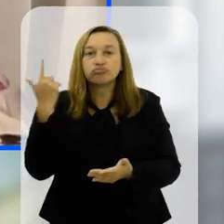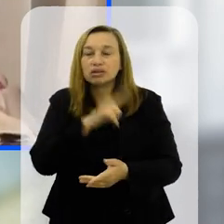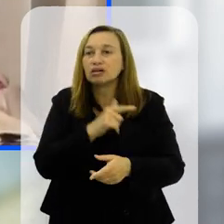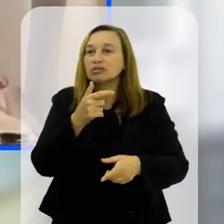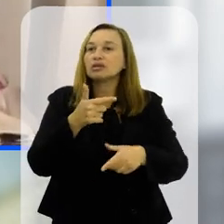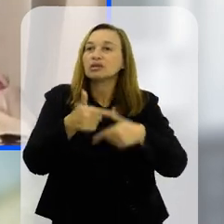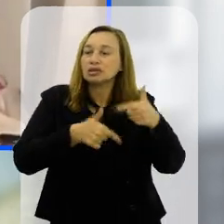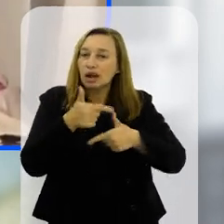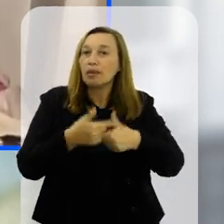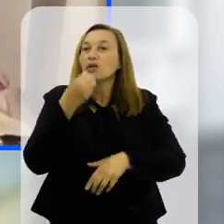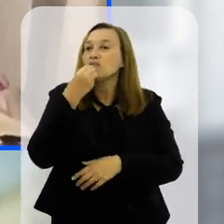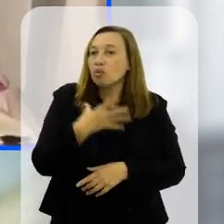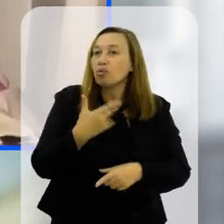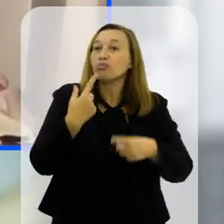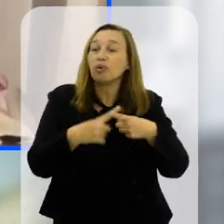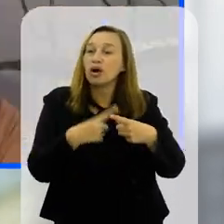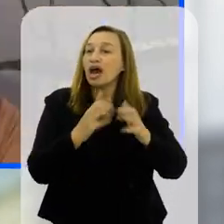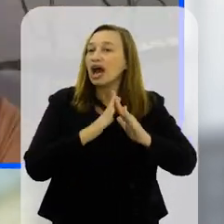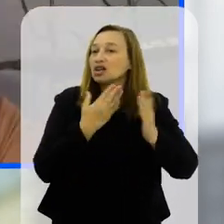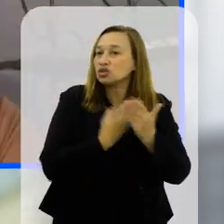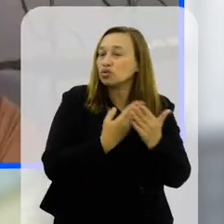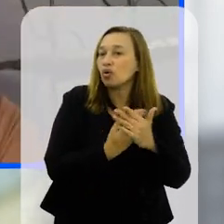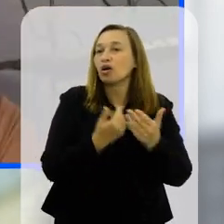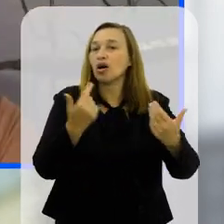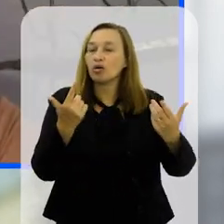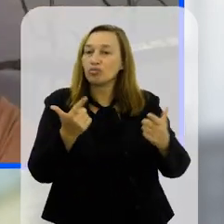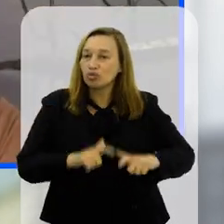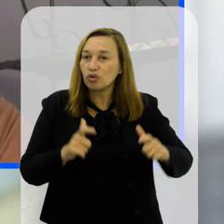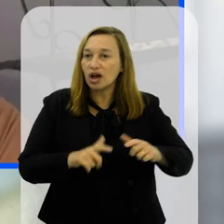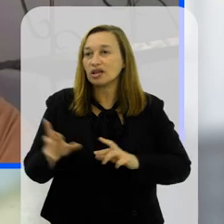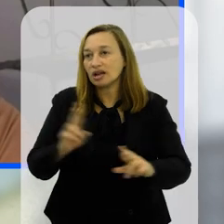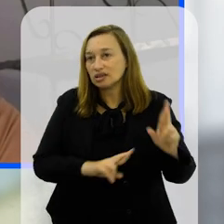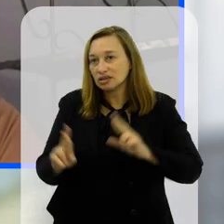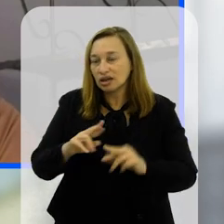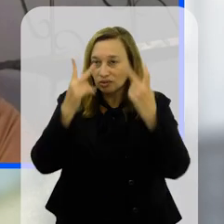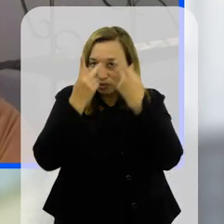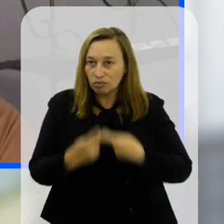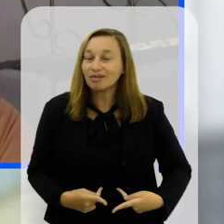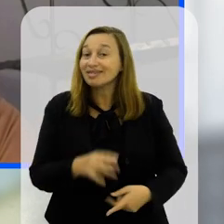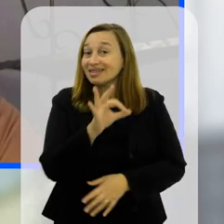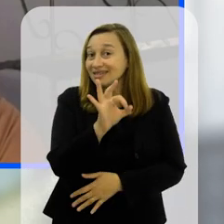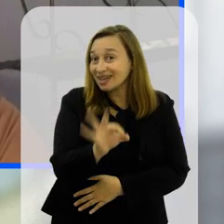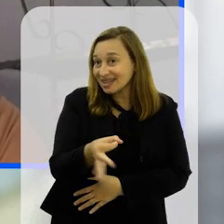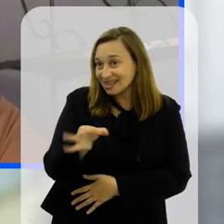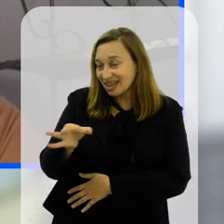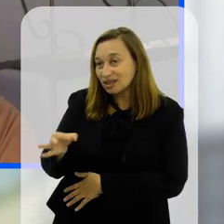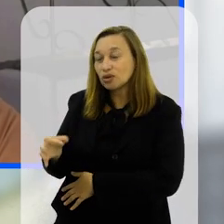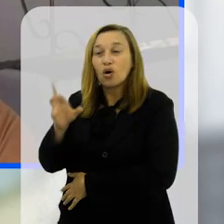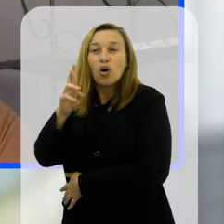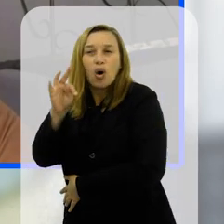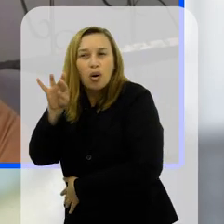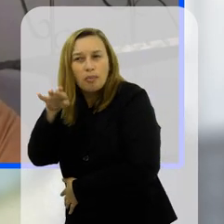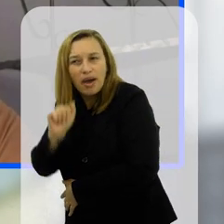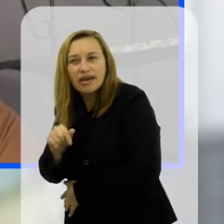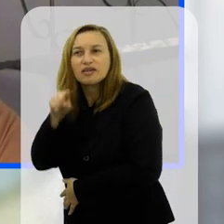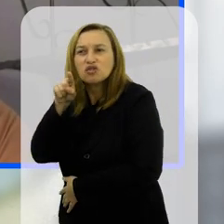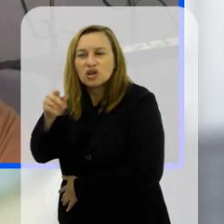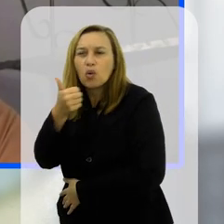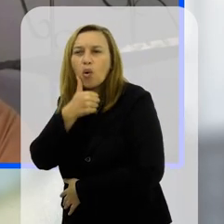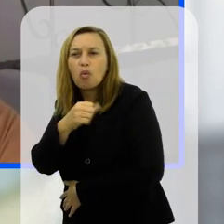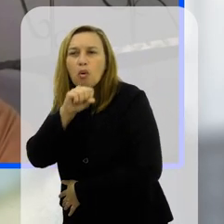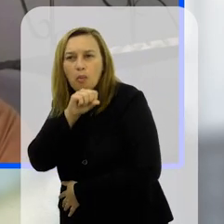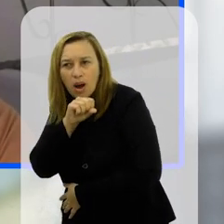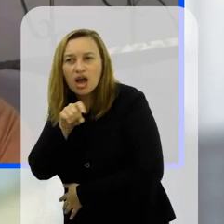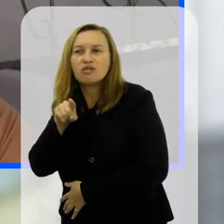um trabalho muito mais aprimorado porque a escola é um lugar de relações humanas Tá certo E, Roberta, você, assim,